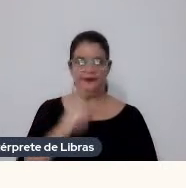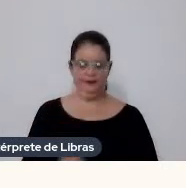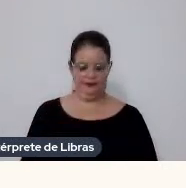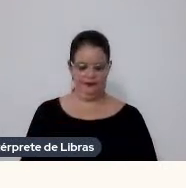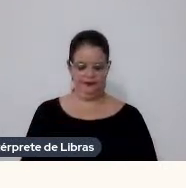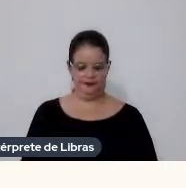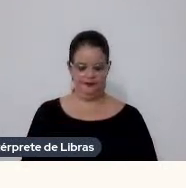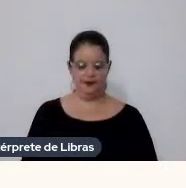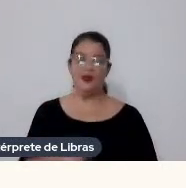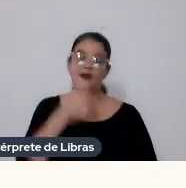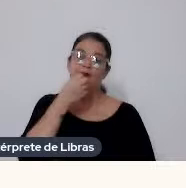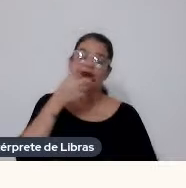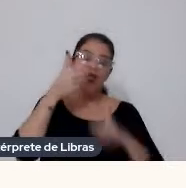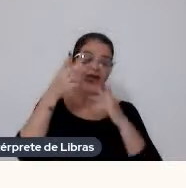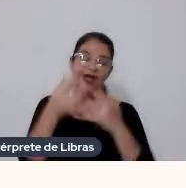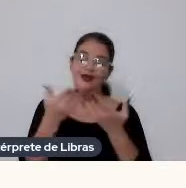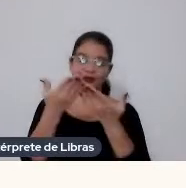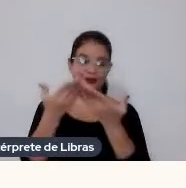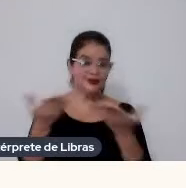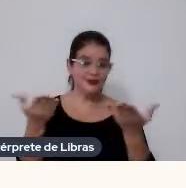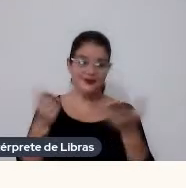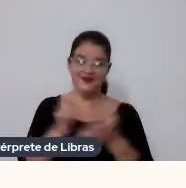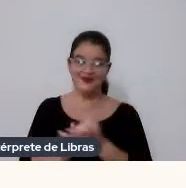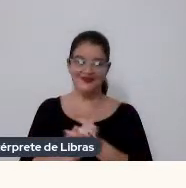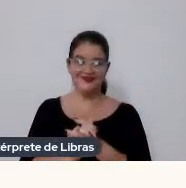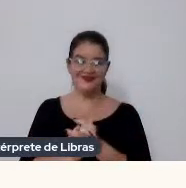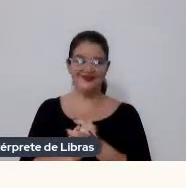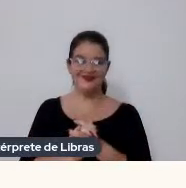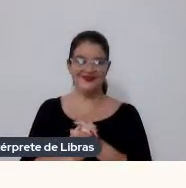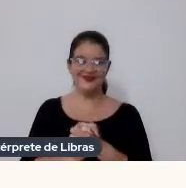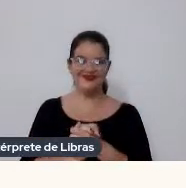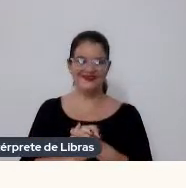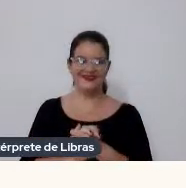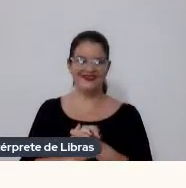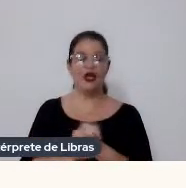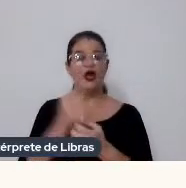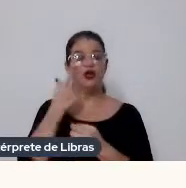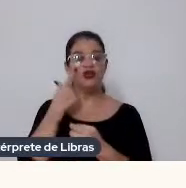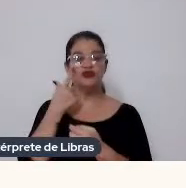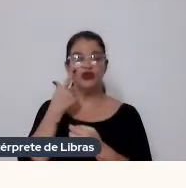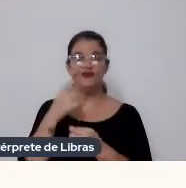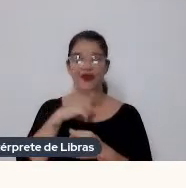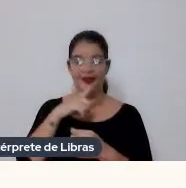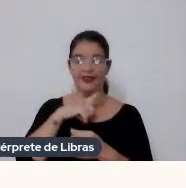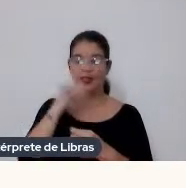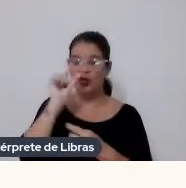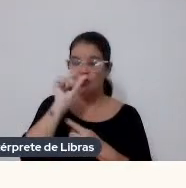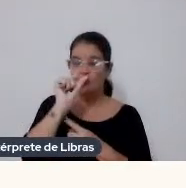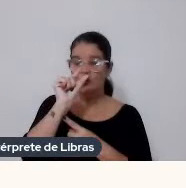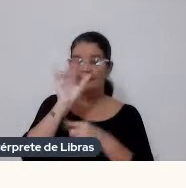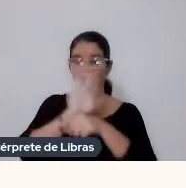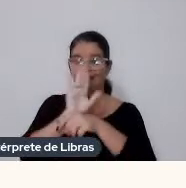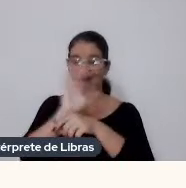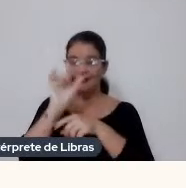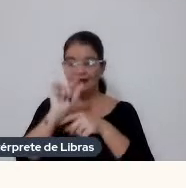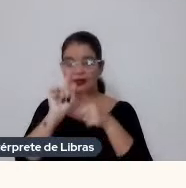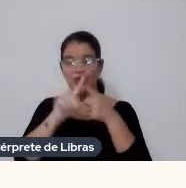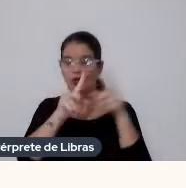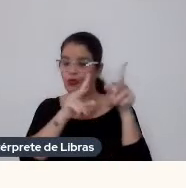Bem, é isso Ah, eu tenho Deixa eu ver, eu tenho um trechinho Também aqui com